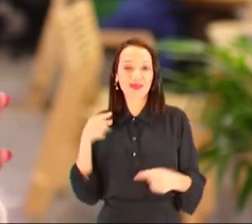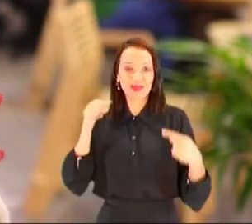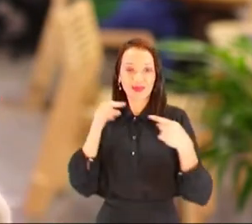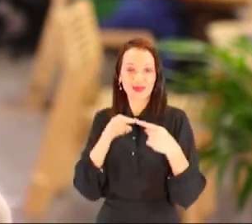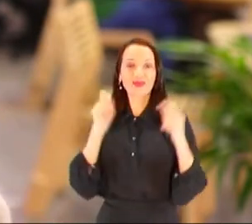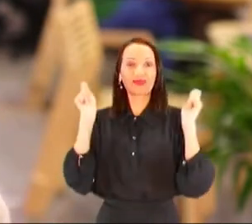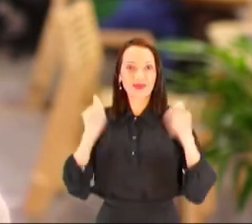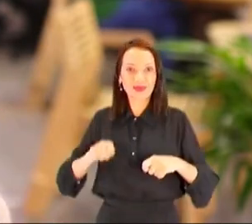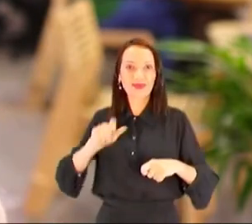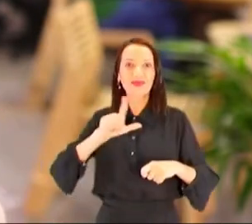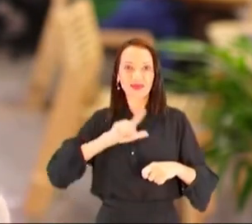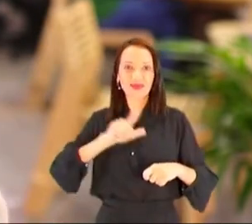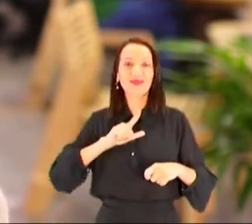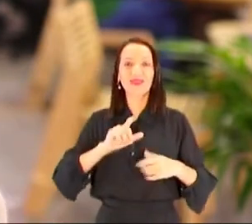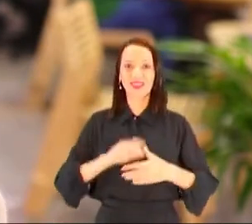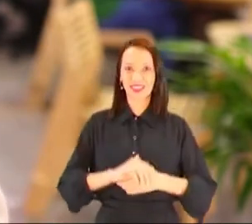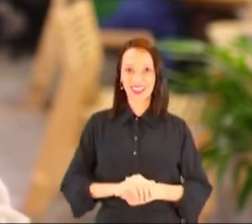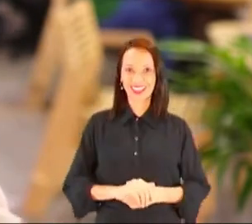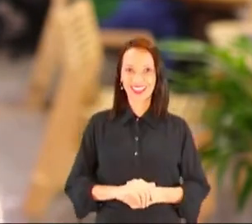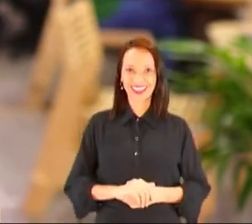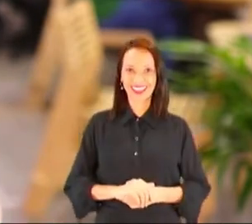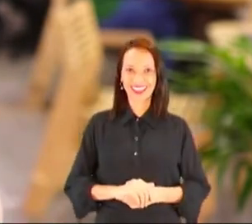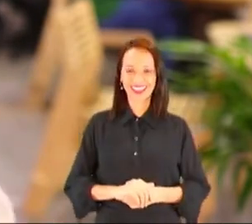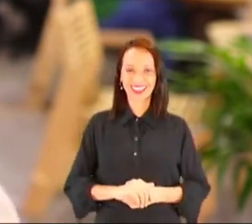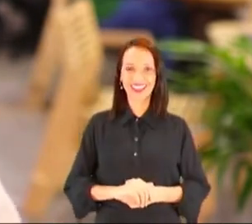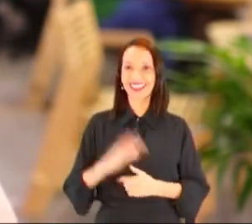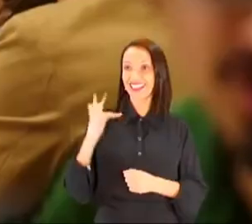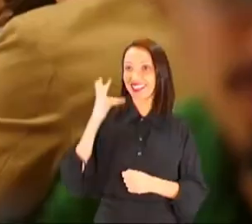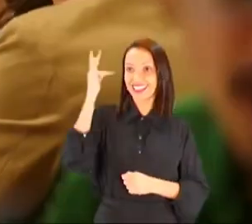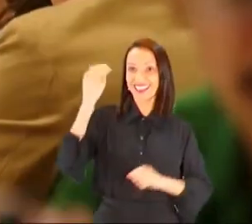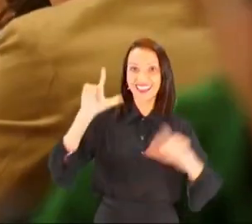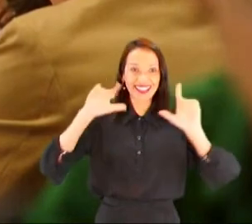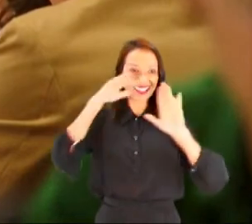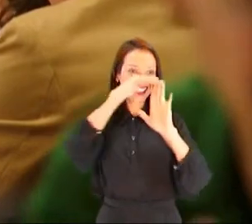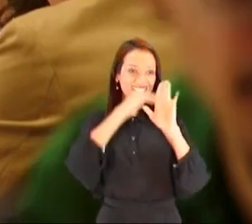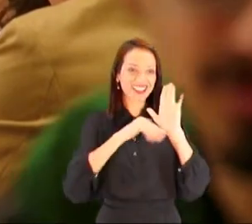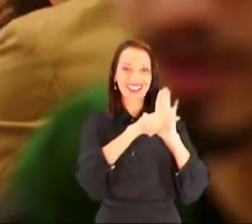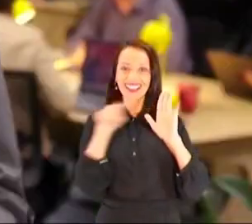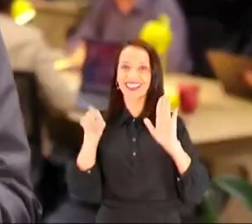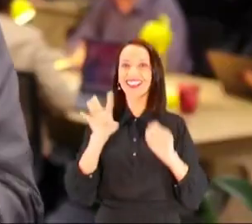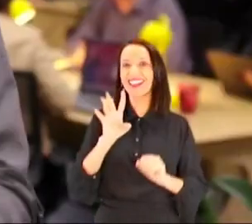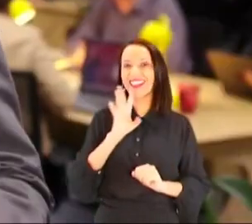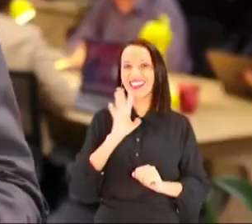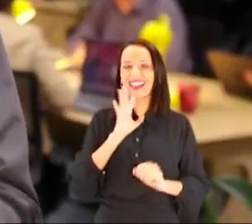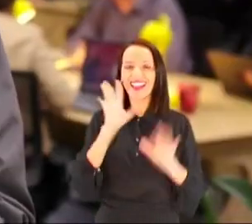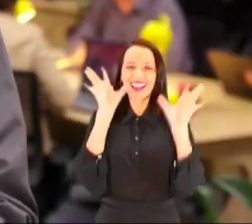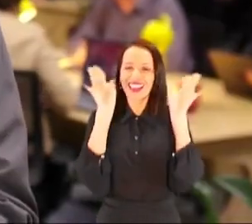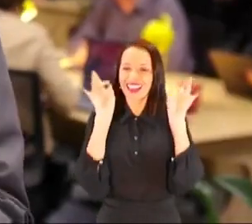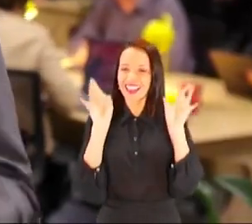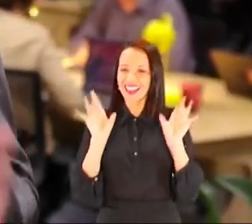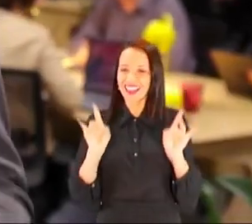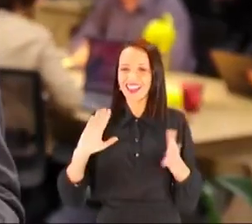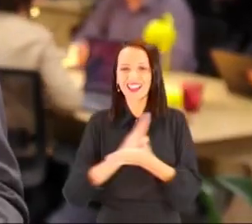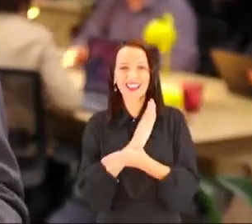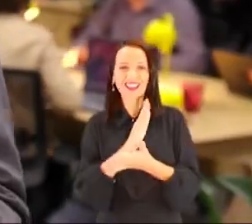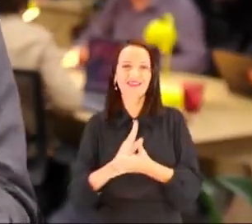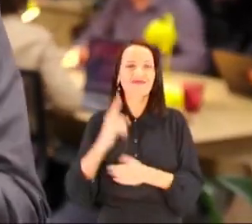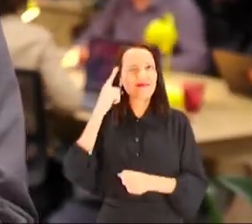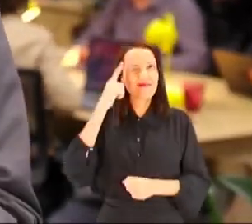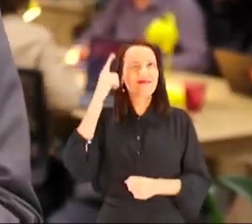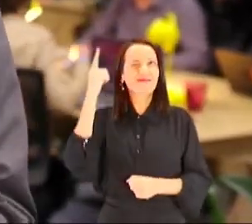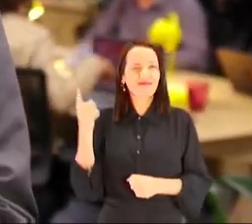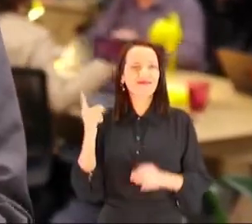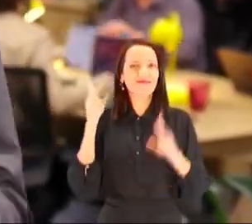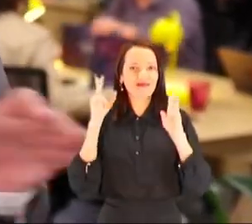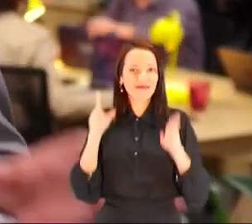um todo e criando soluções que conversam entre si. Nos próximos programas, você vai conhecer